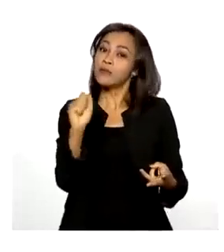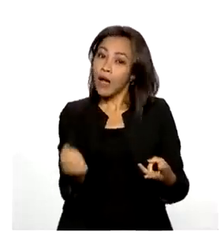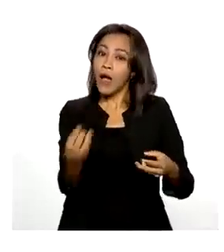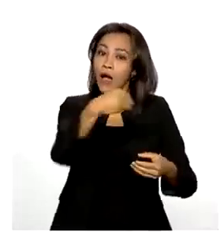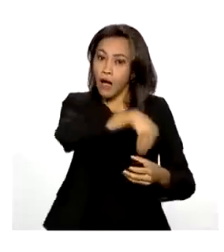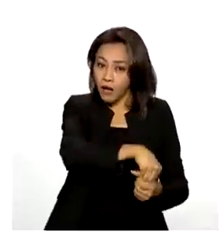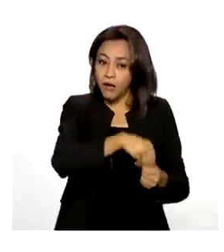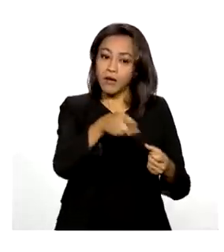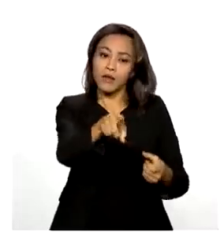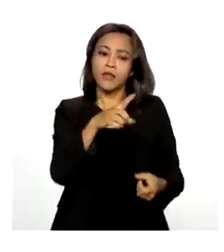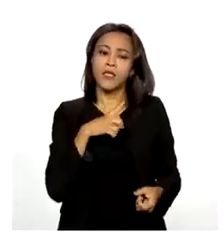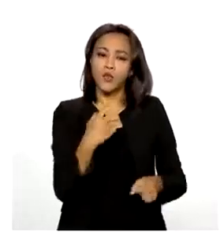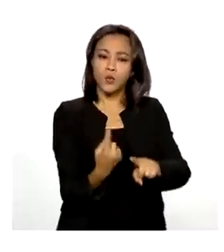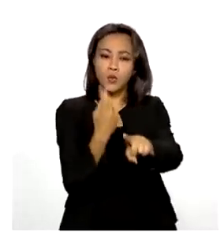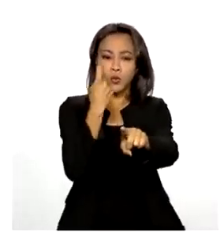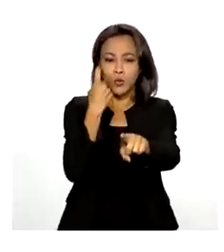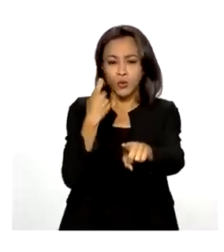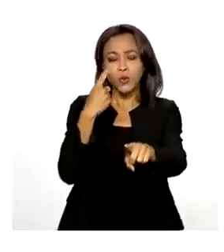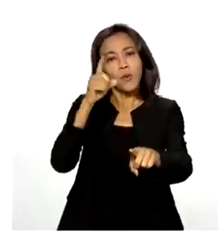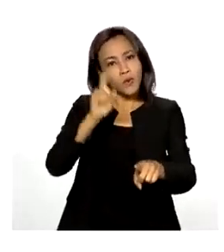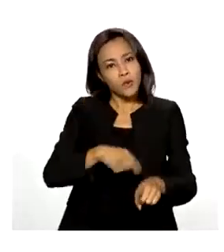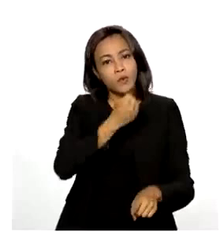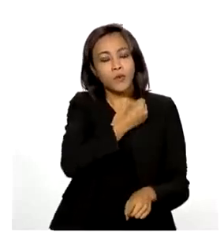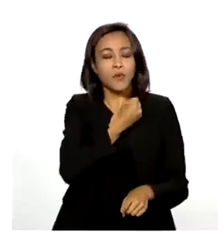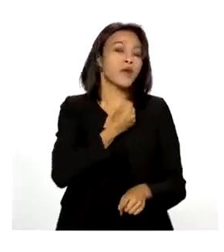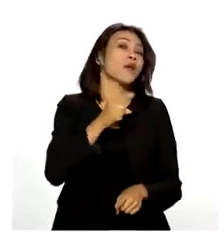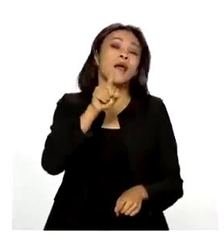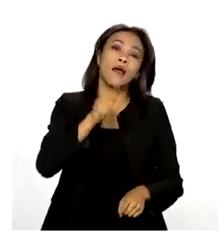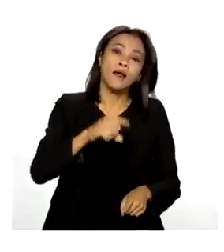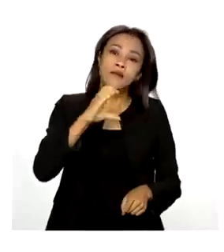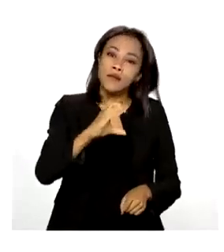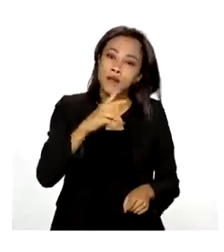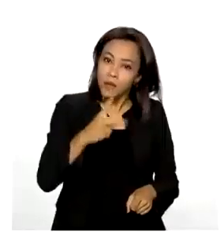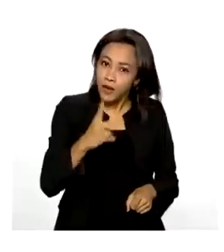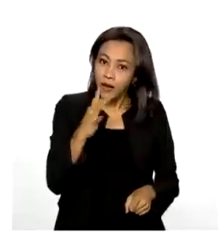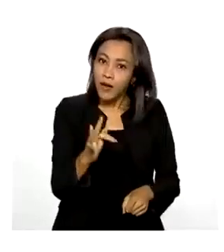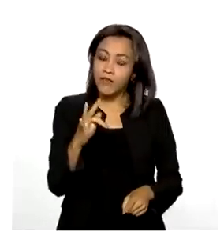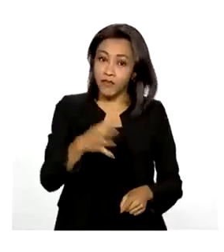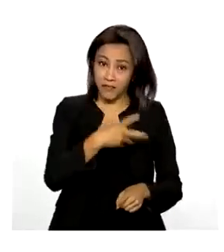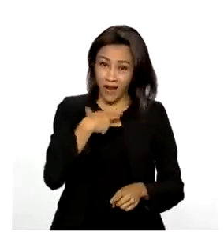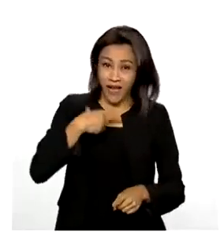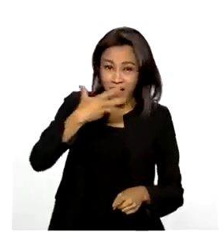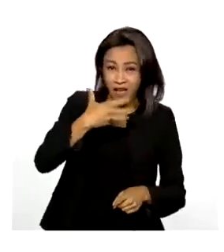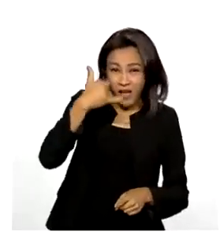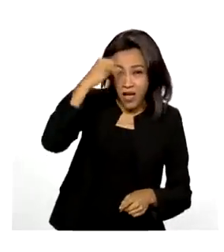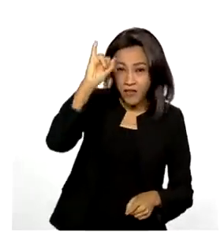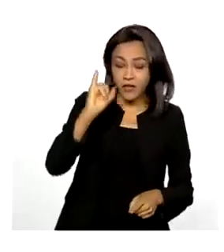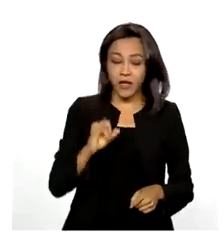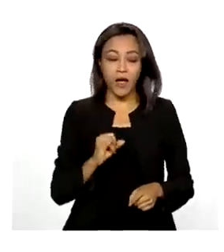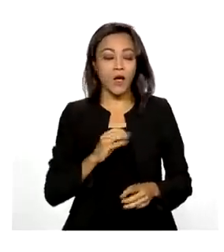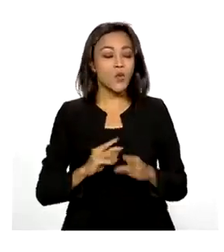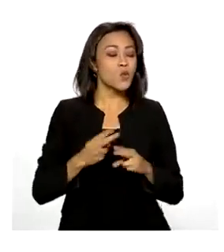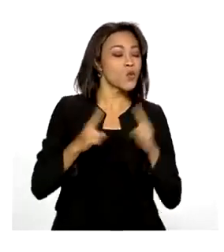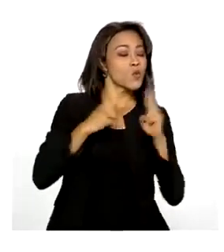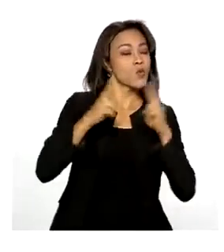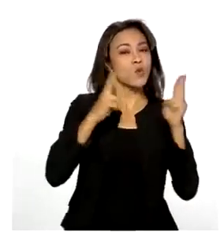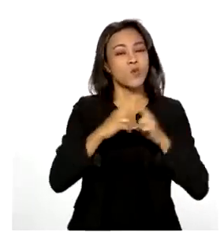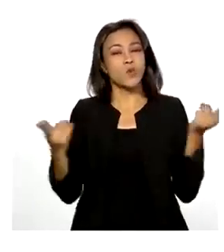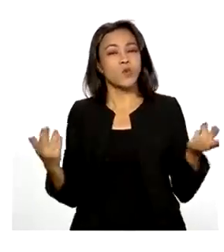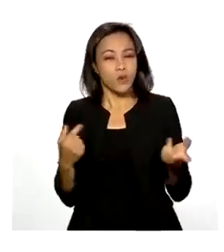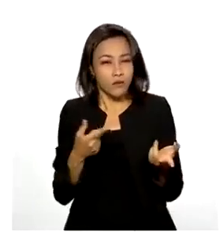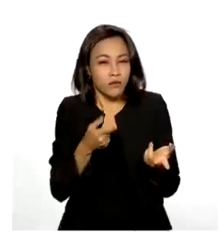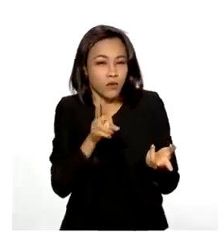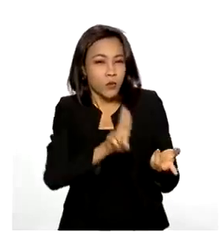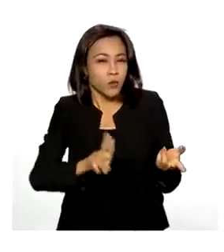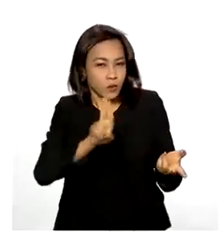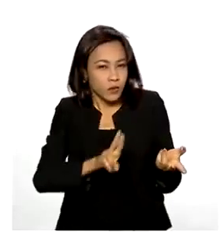um único número, o CPF, para evitar fraudes e eliminar a possibilidade das pessoas emitirem diferentes